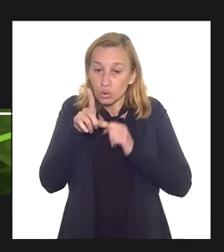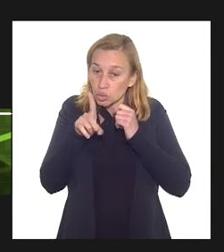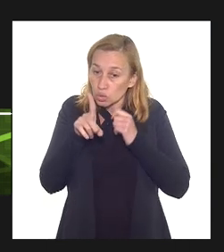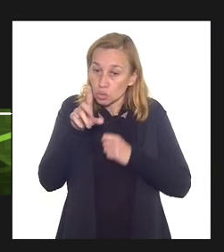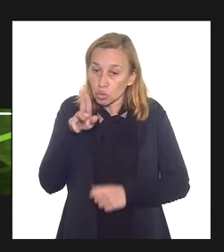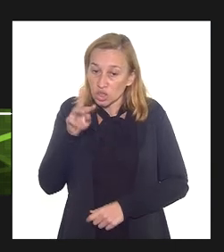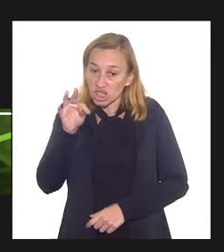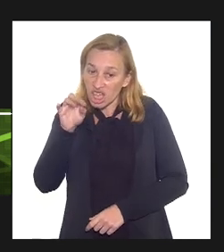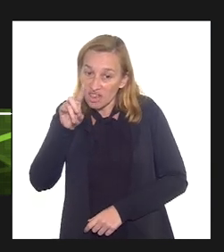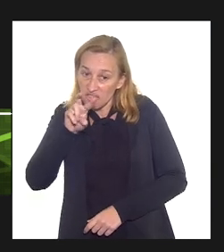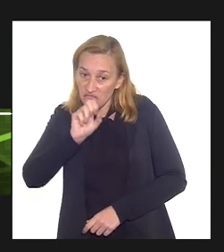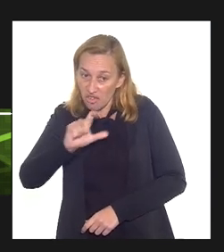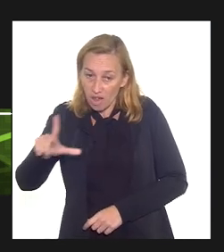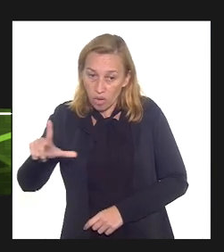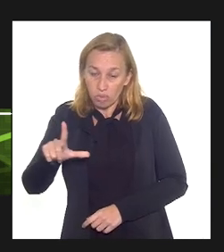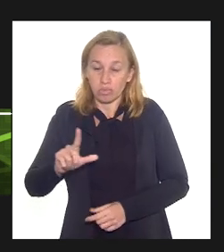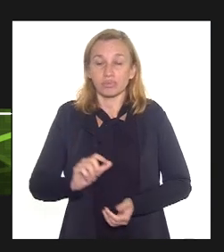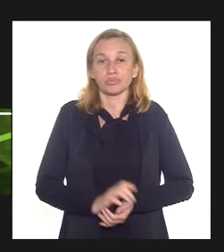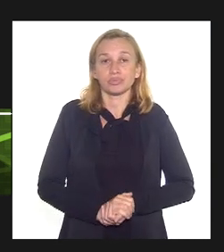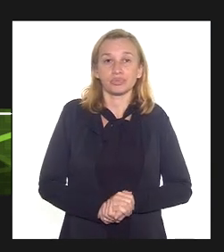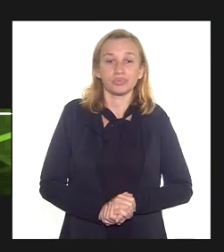provisão e